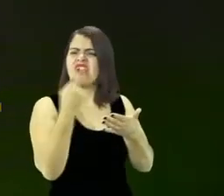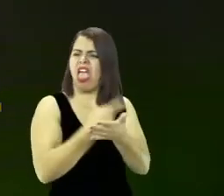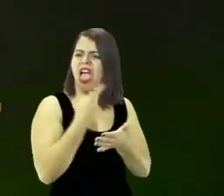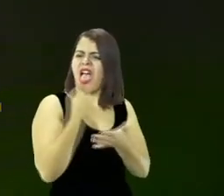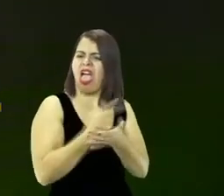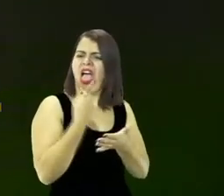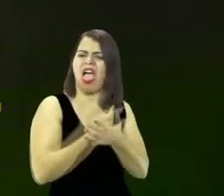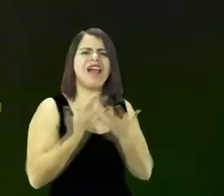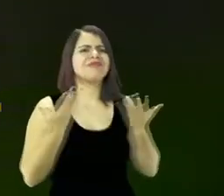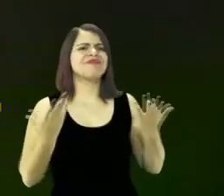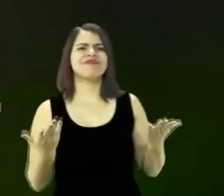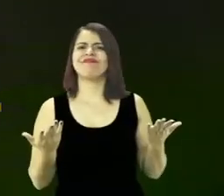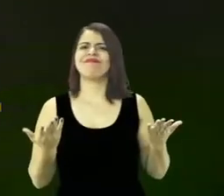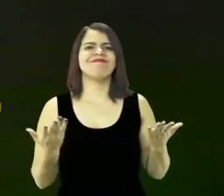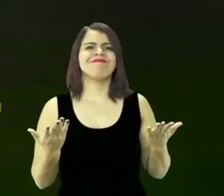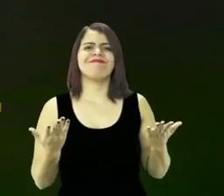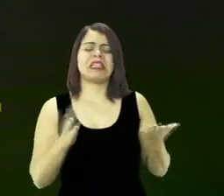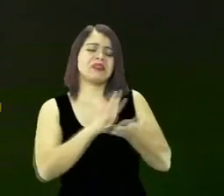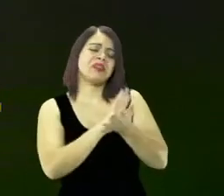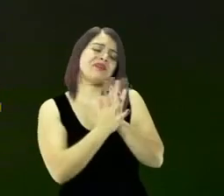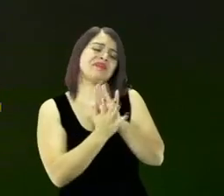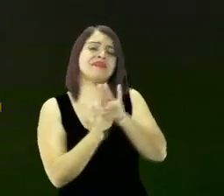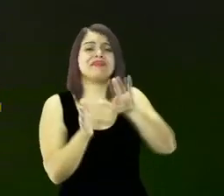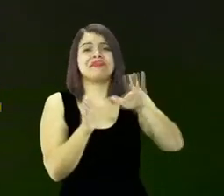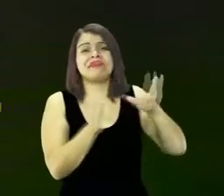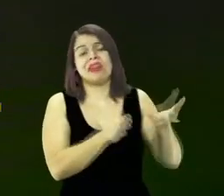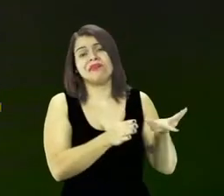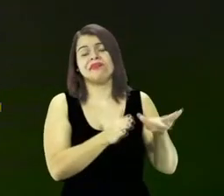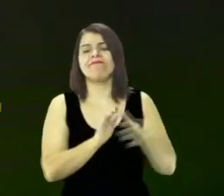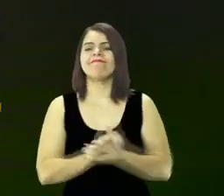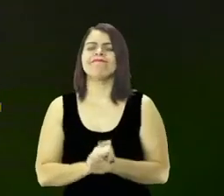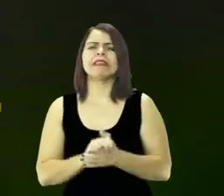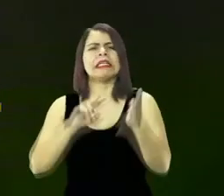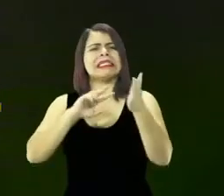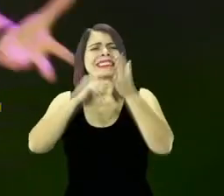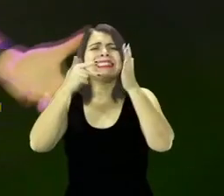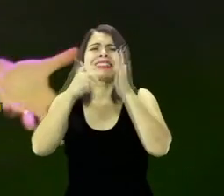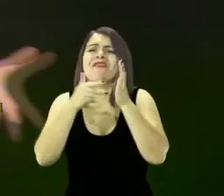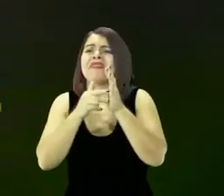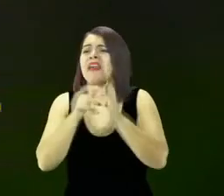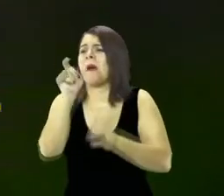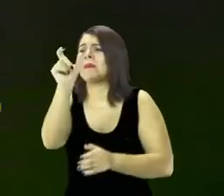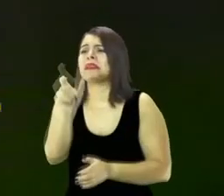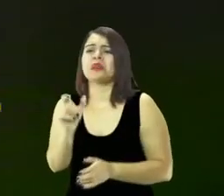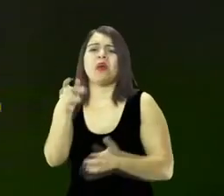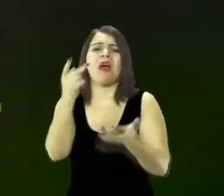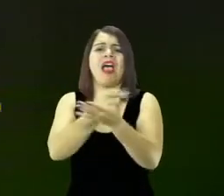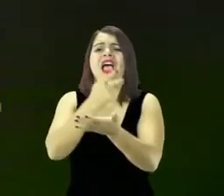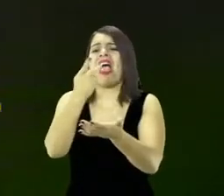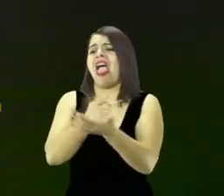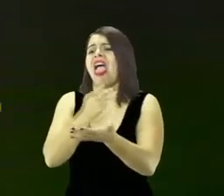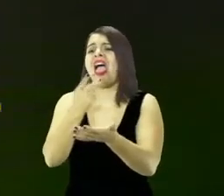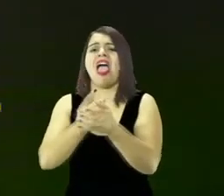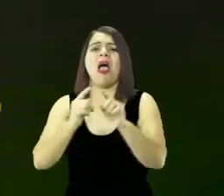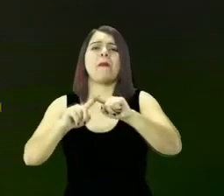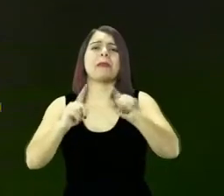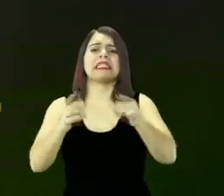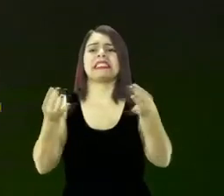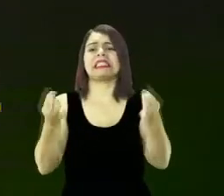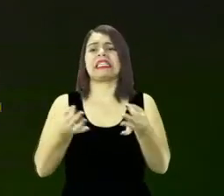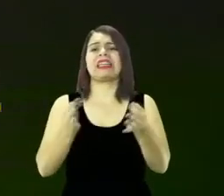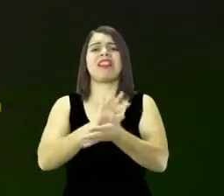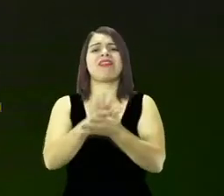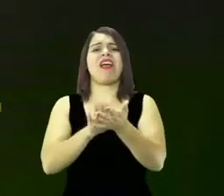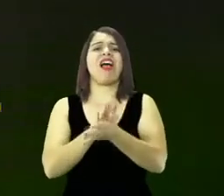destruído sem aviso a pessoa está errando está errando ela não faz nada para melhorar ela não faz nada para mudar